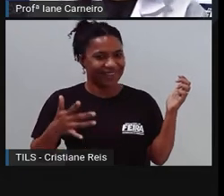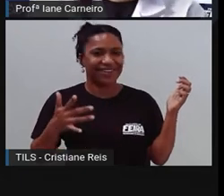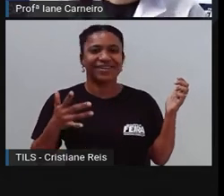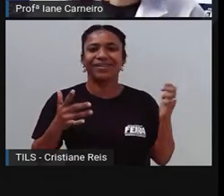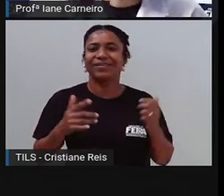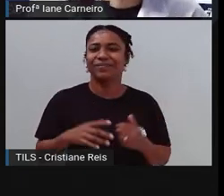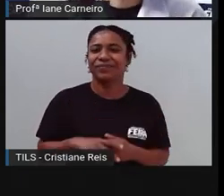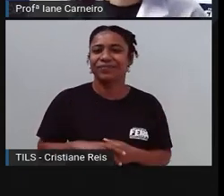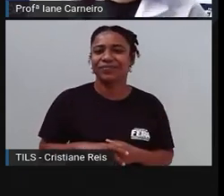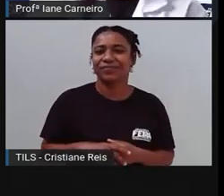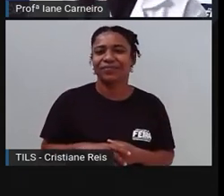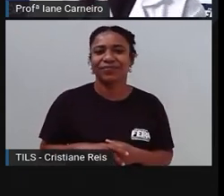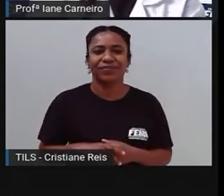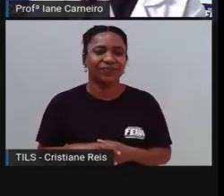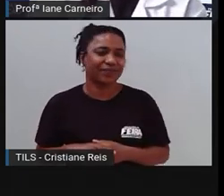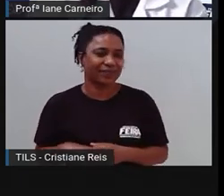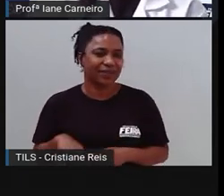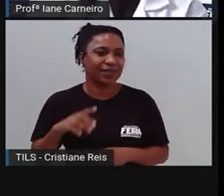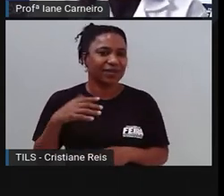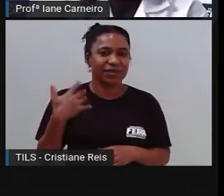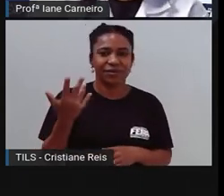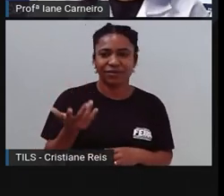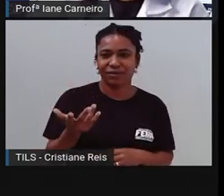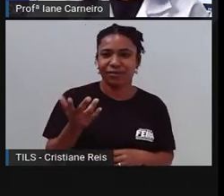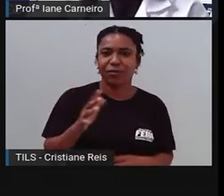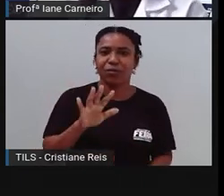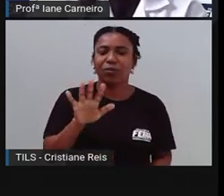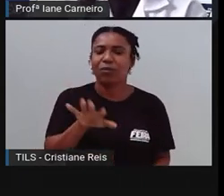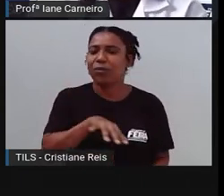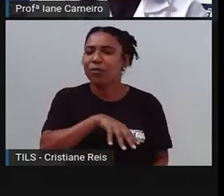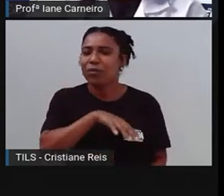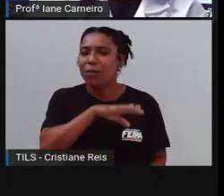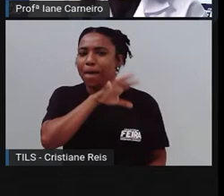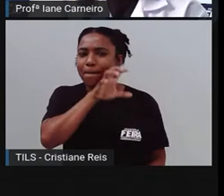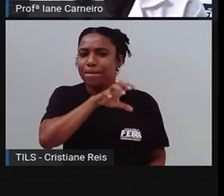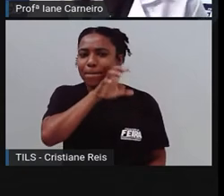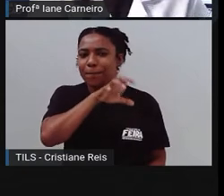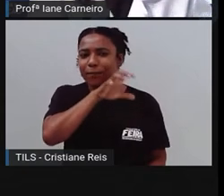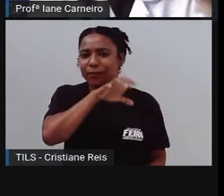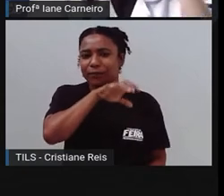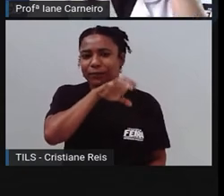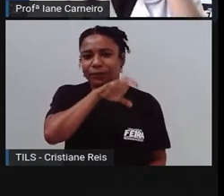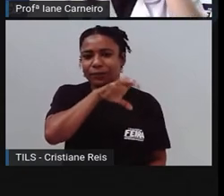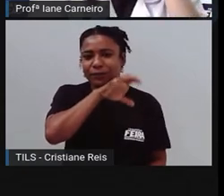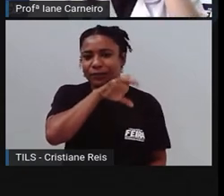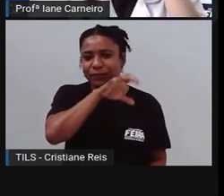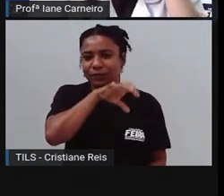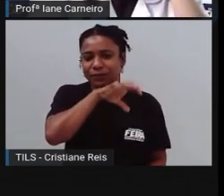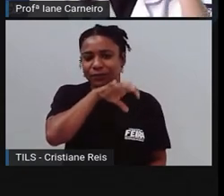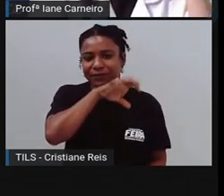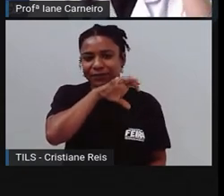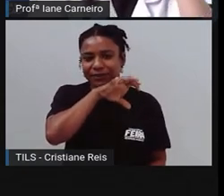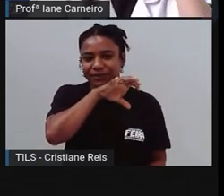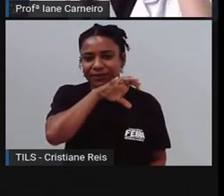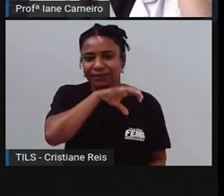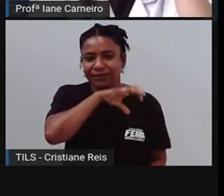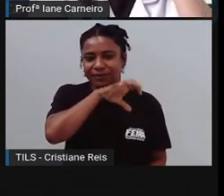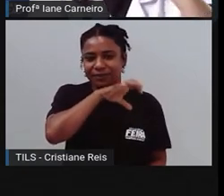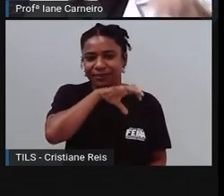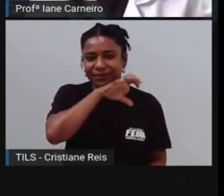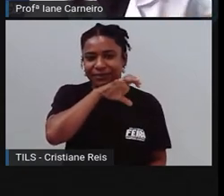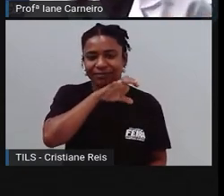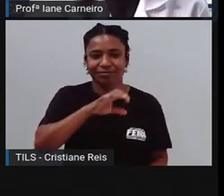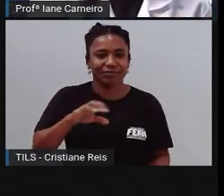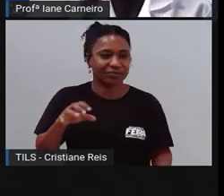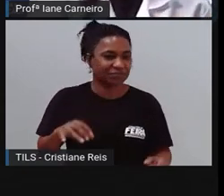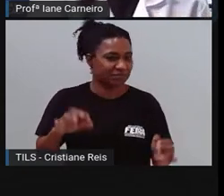Qual é o bicho que anda com os pés na cabeça? Ó, só em pensar, a Pró já coça a